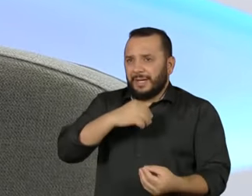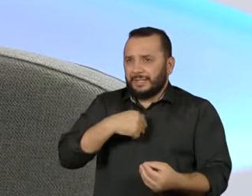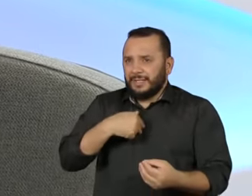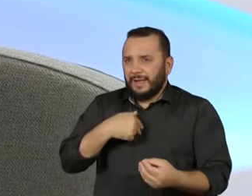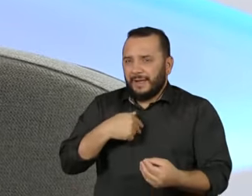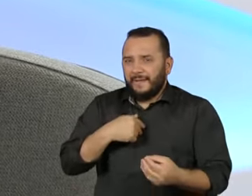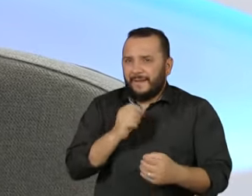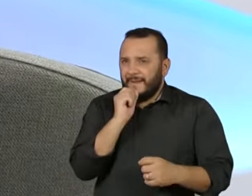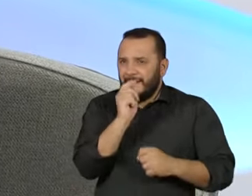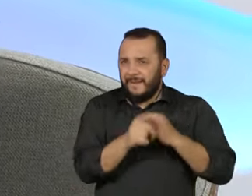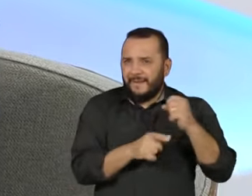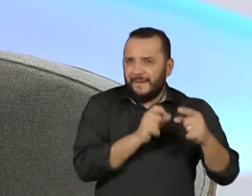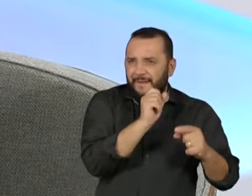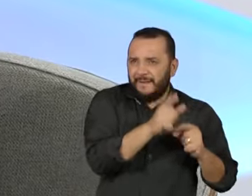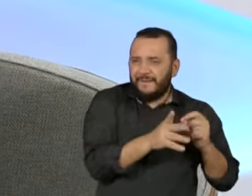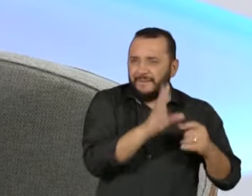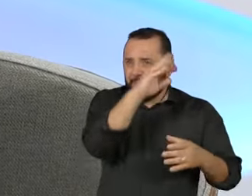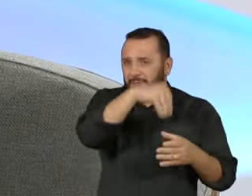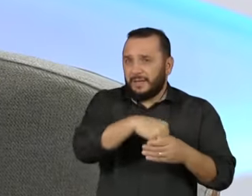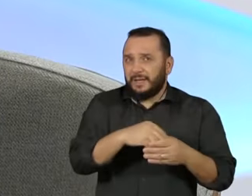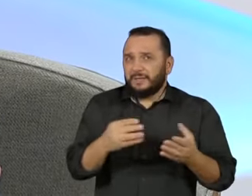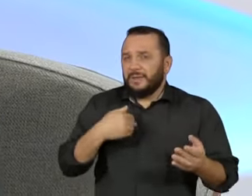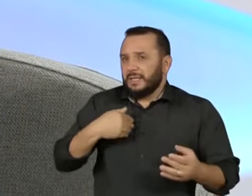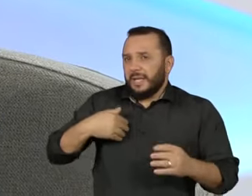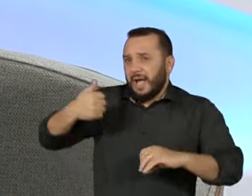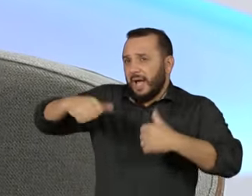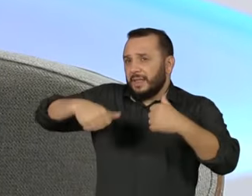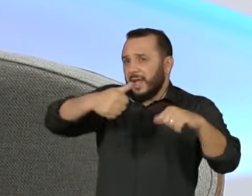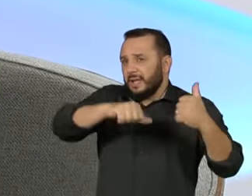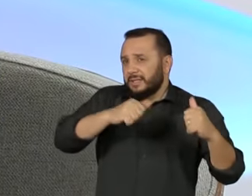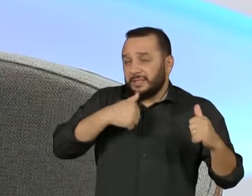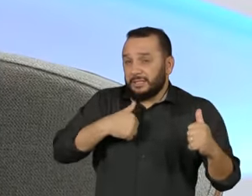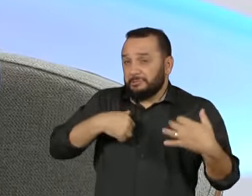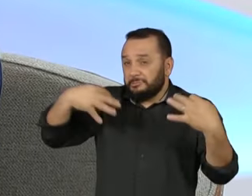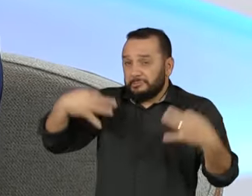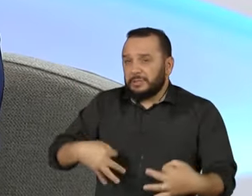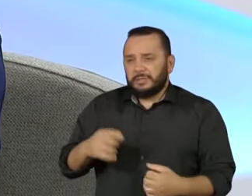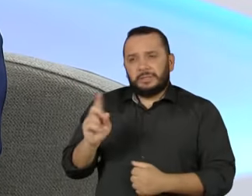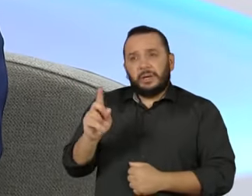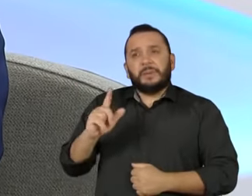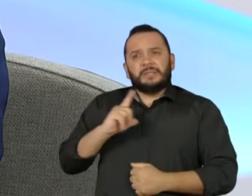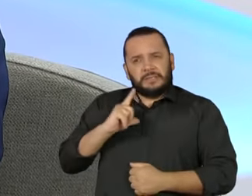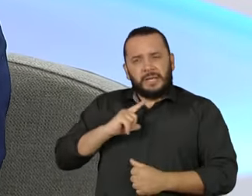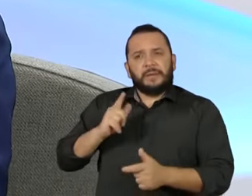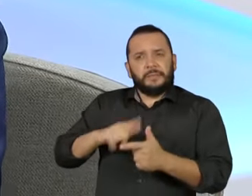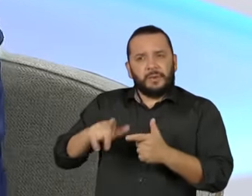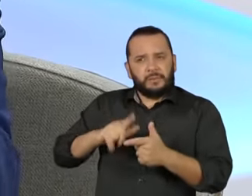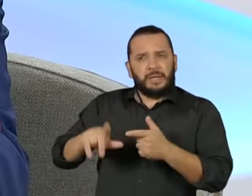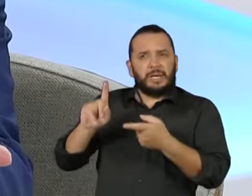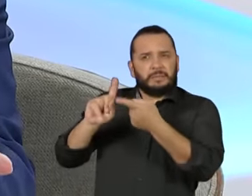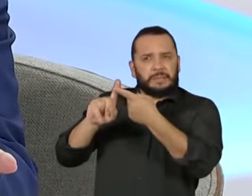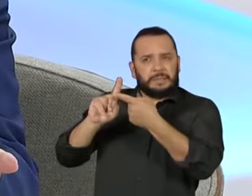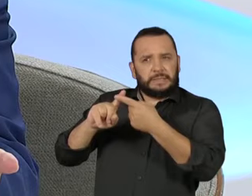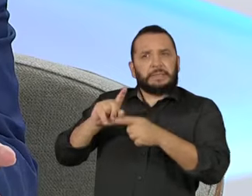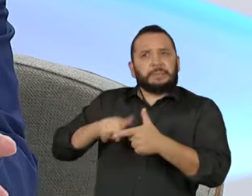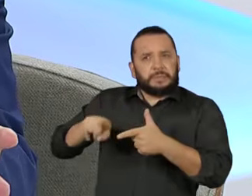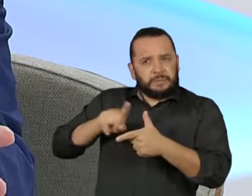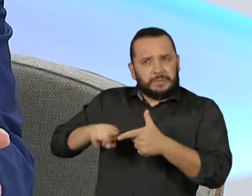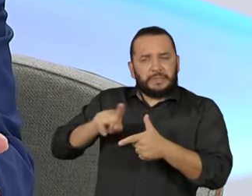dizer que tem precisão numa análise, não, mas tem ameaças. E eu acho que é de bom senso